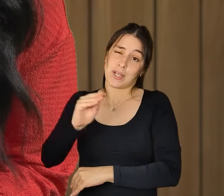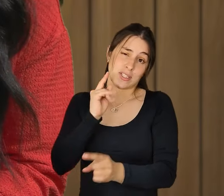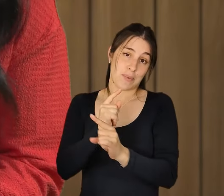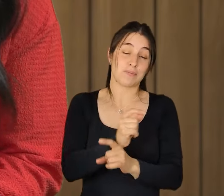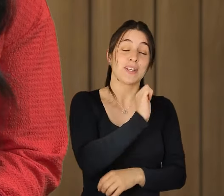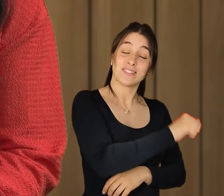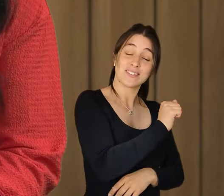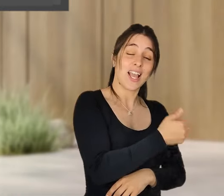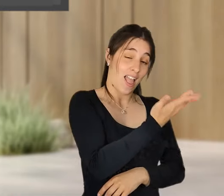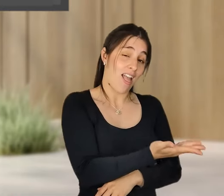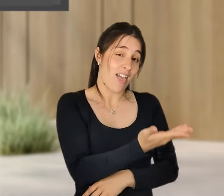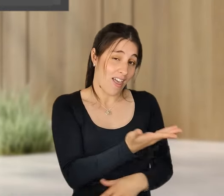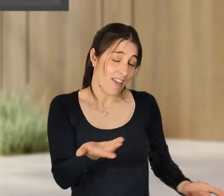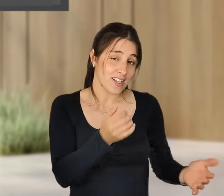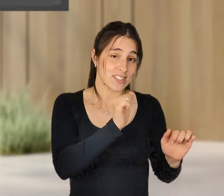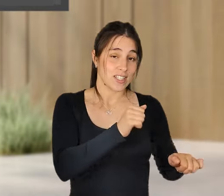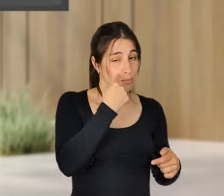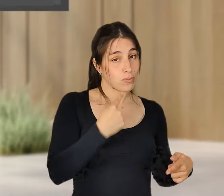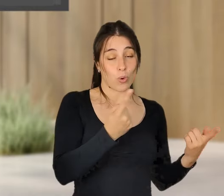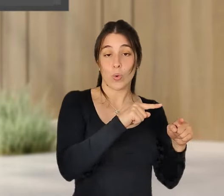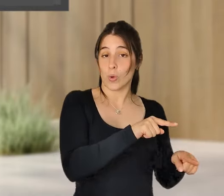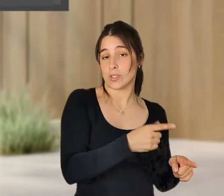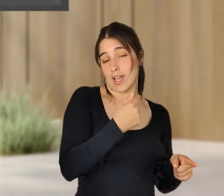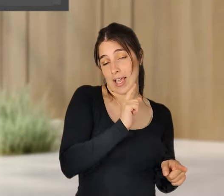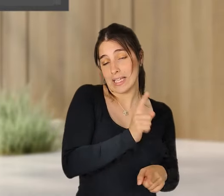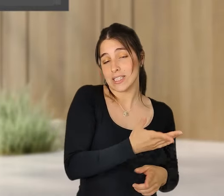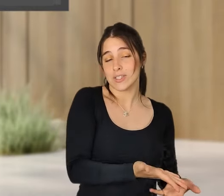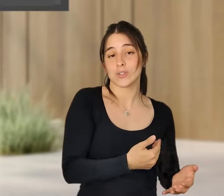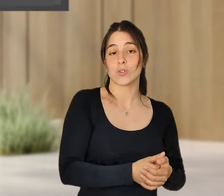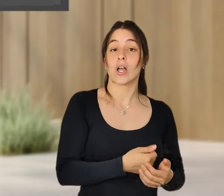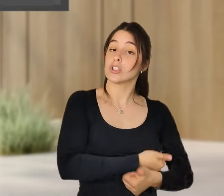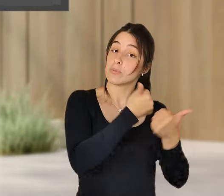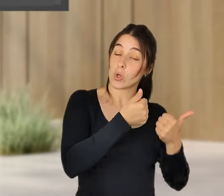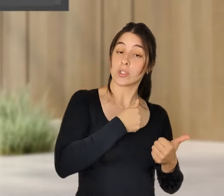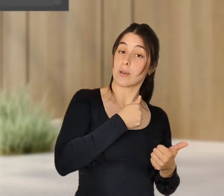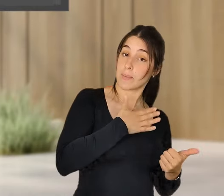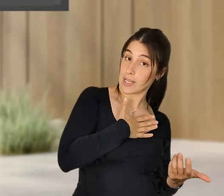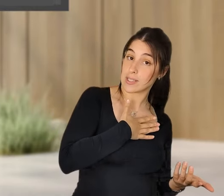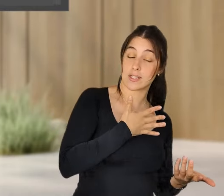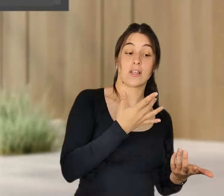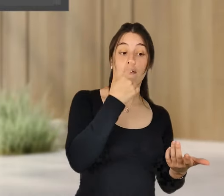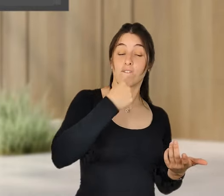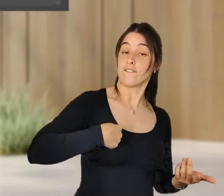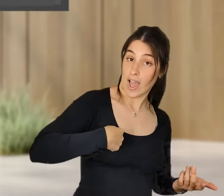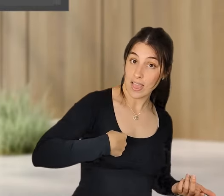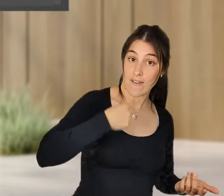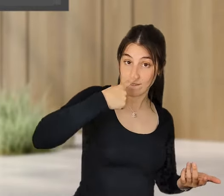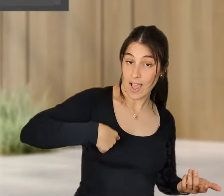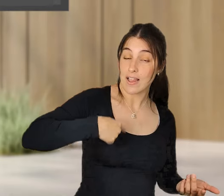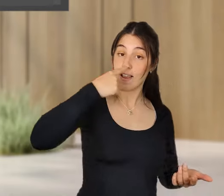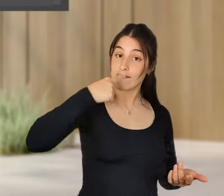mensagem... esse papel do inovador e é assim, melhores empresas, é preciso falhar muitas vezes até